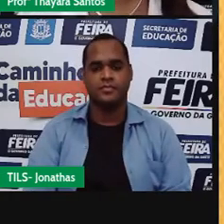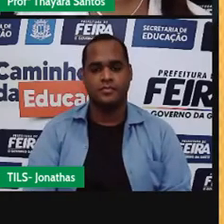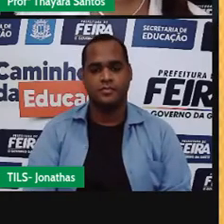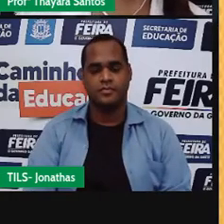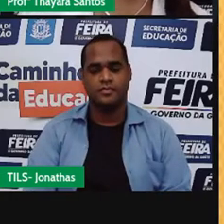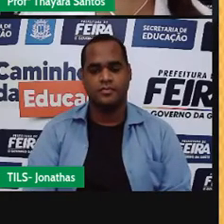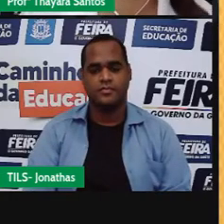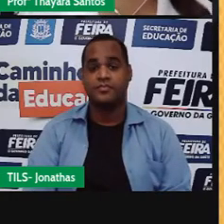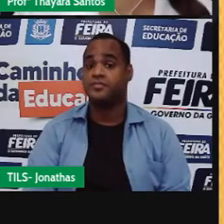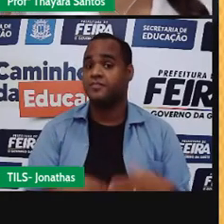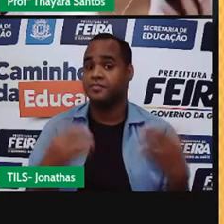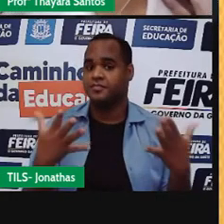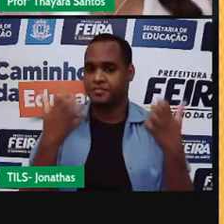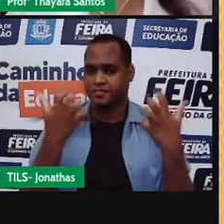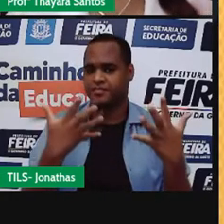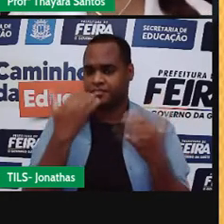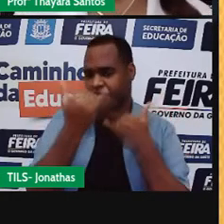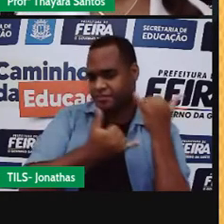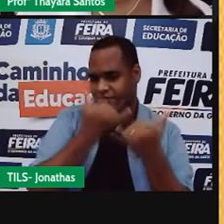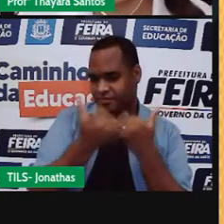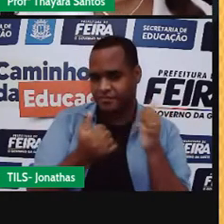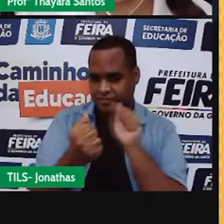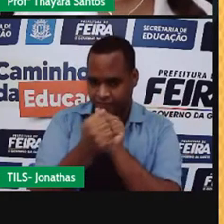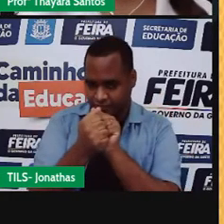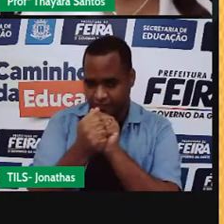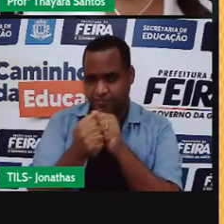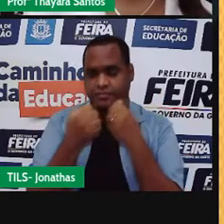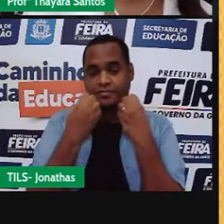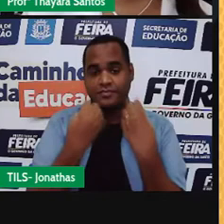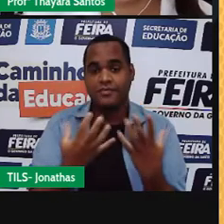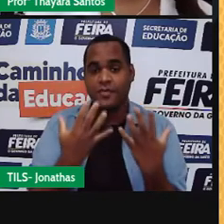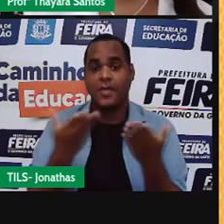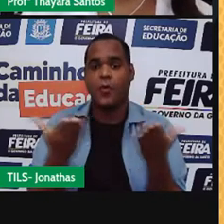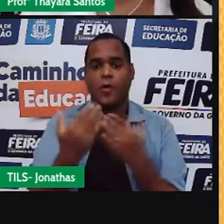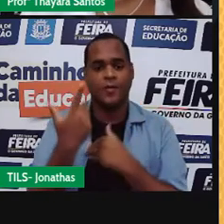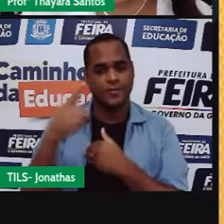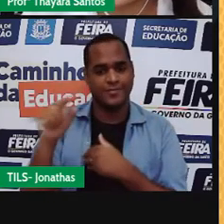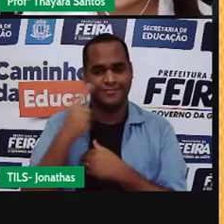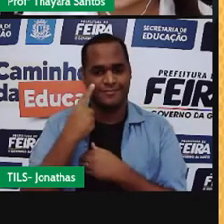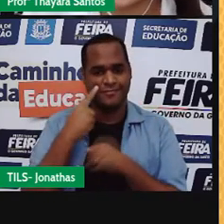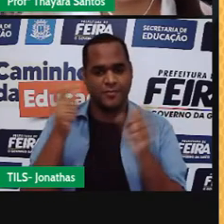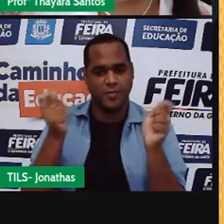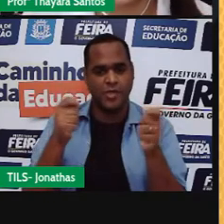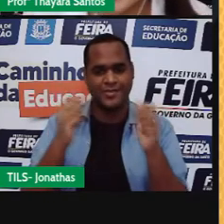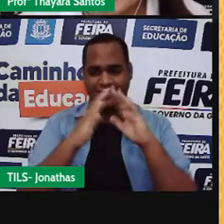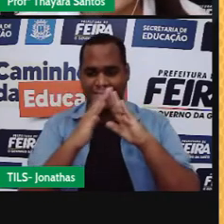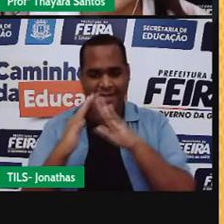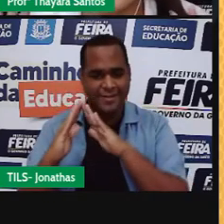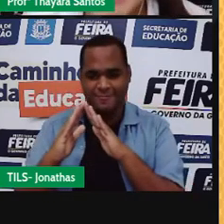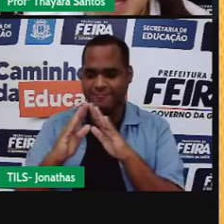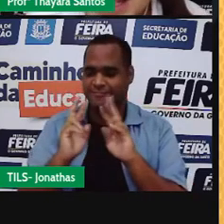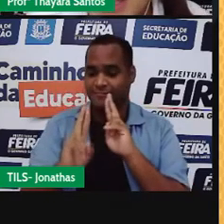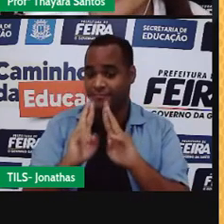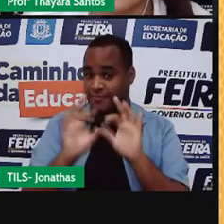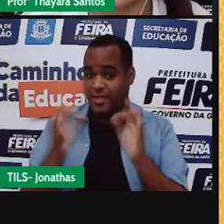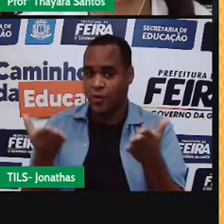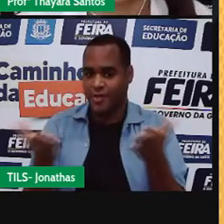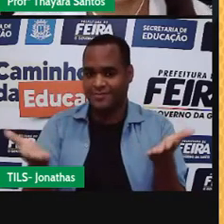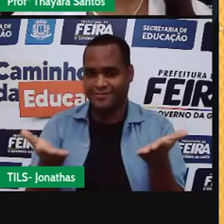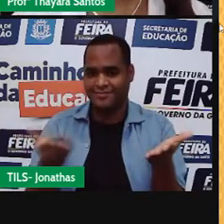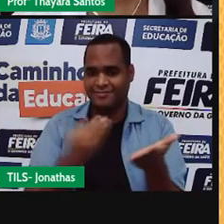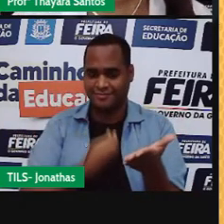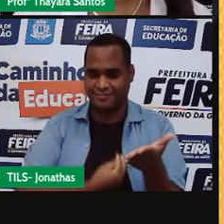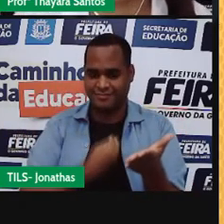E vamos brincar aqui um pouquinho, né? Essa outra atividade vocês podem fazer em casa. Agora, essa a gente vai fazer aqui agora.